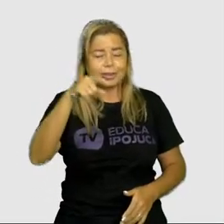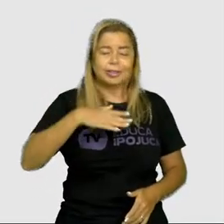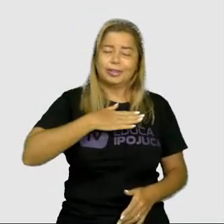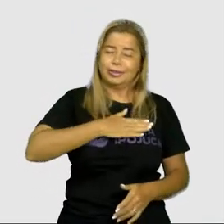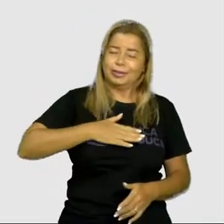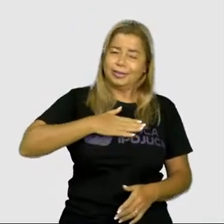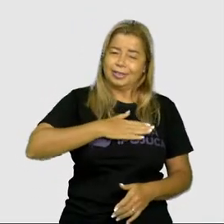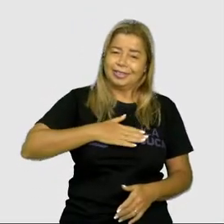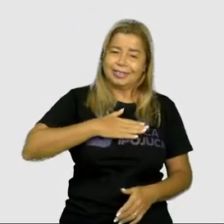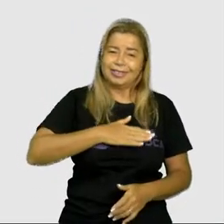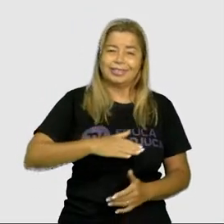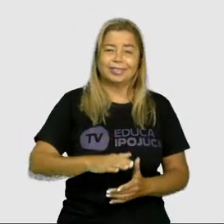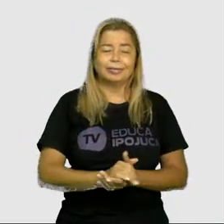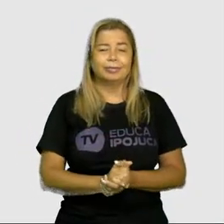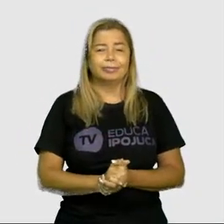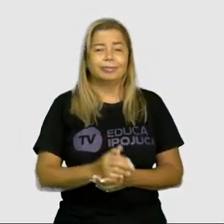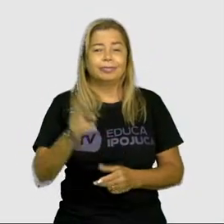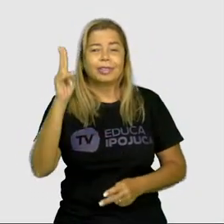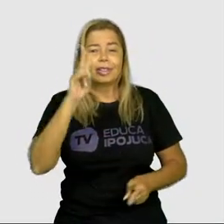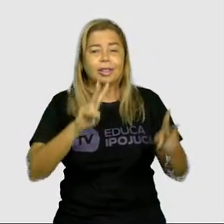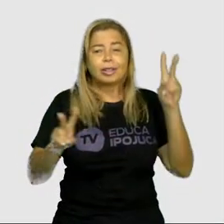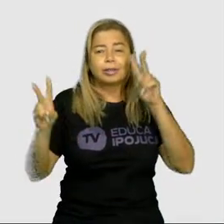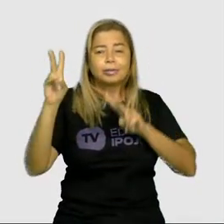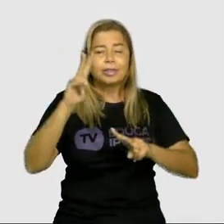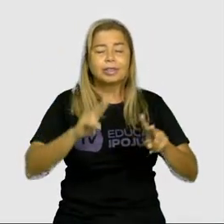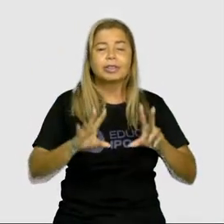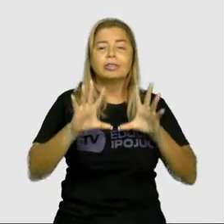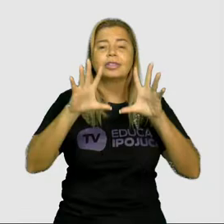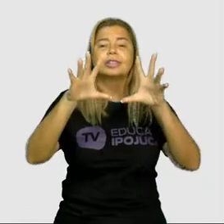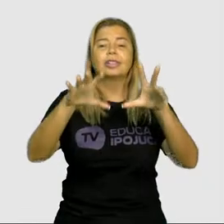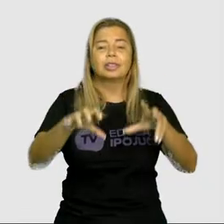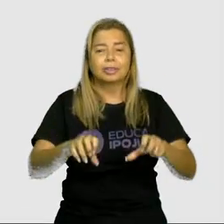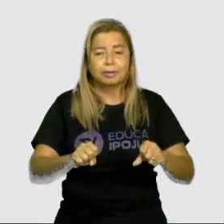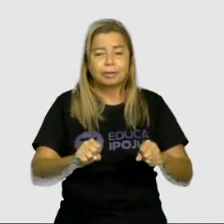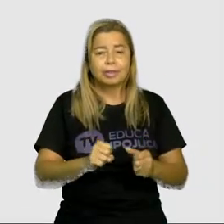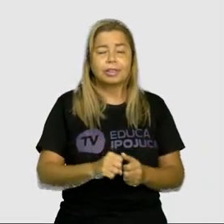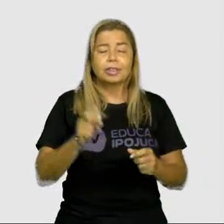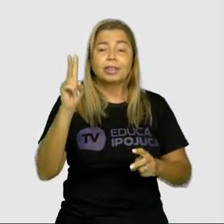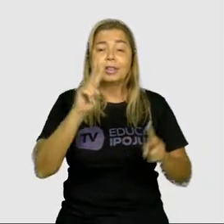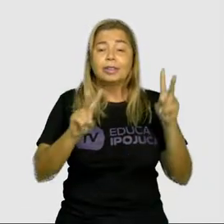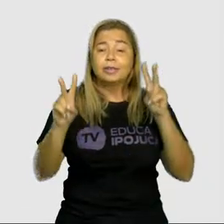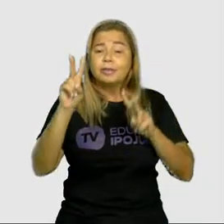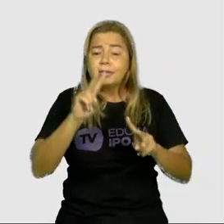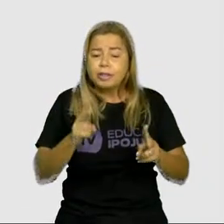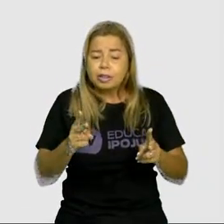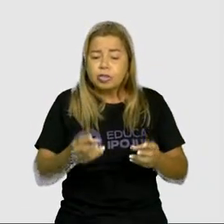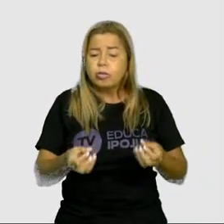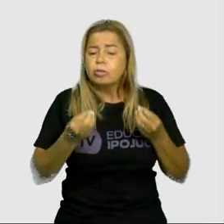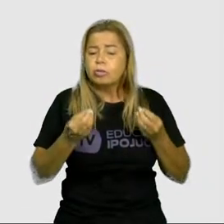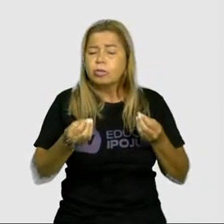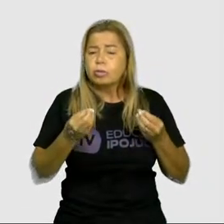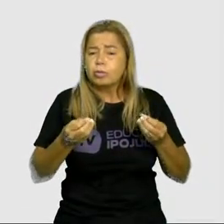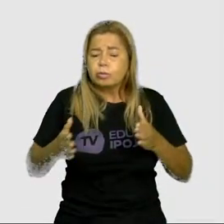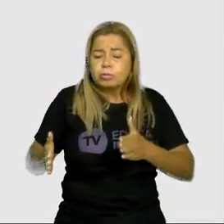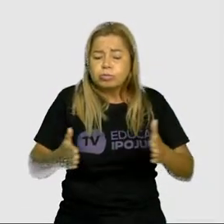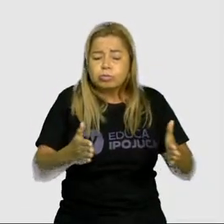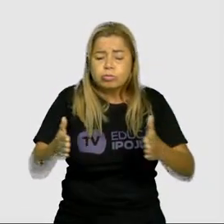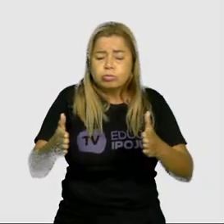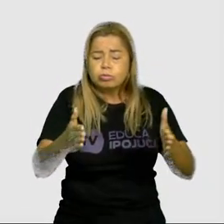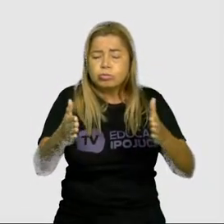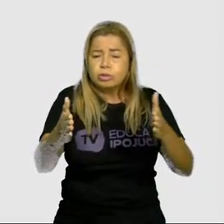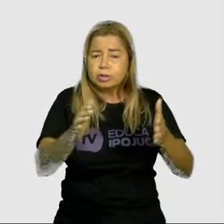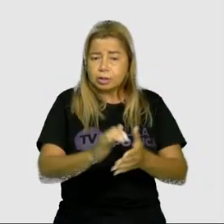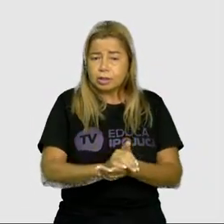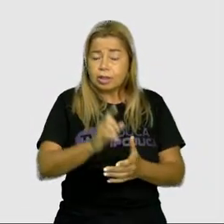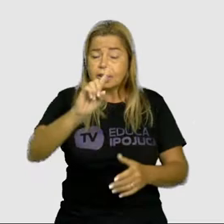Então, observe alguns animais e vejam como eles se locomovem. Depois, converse